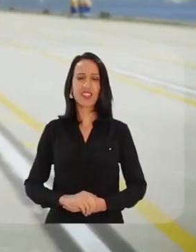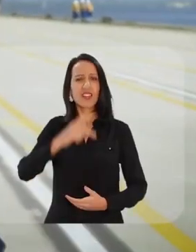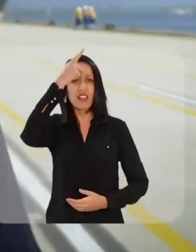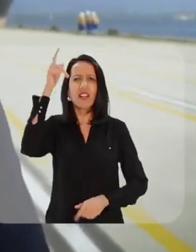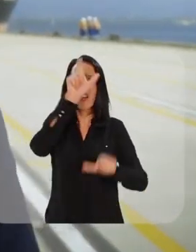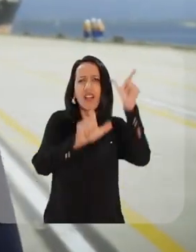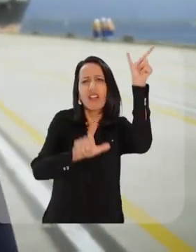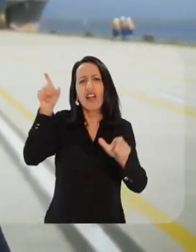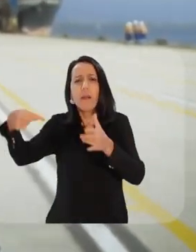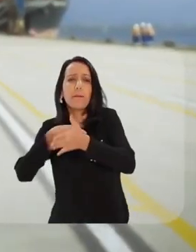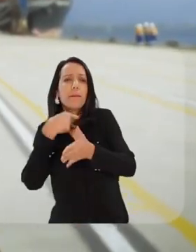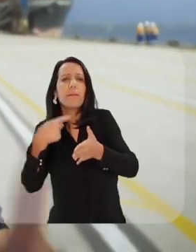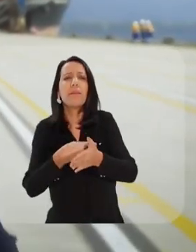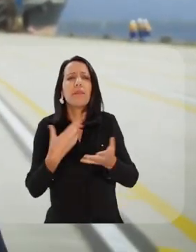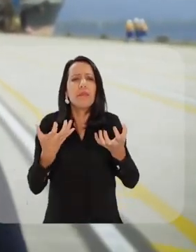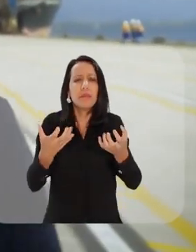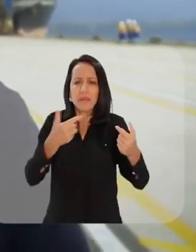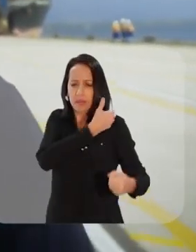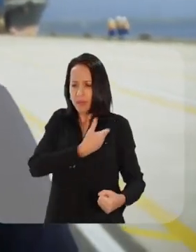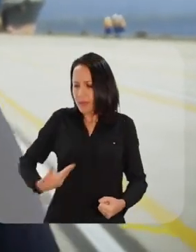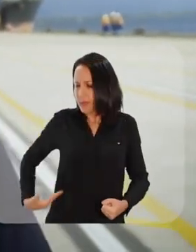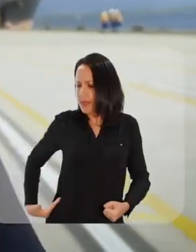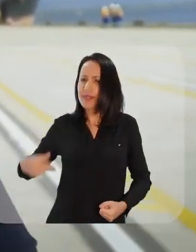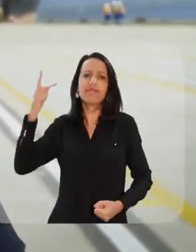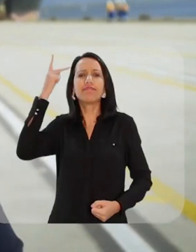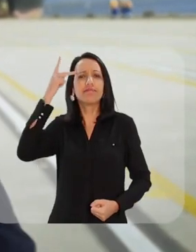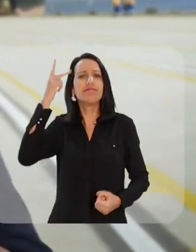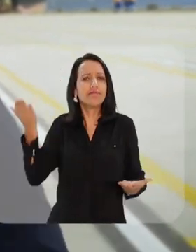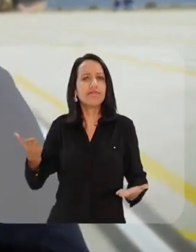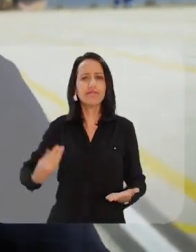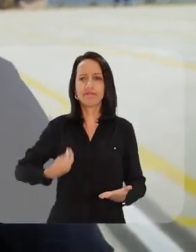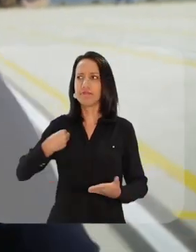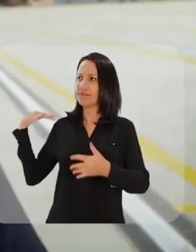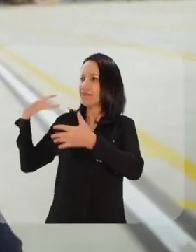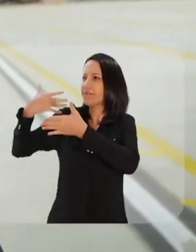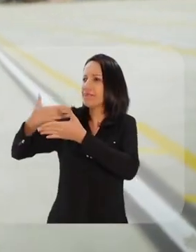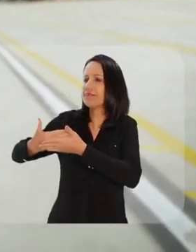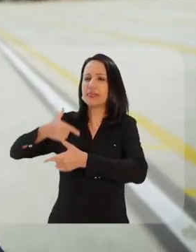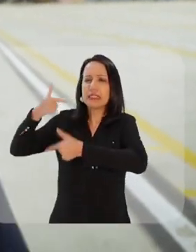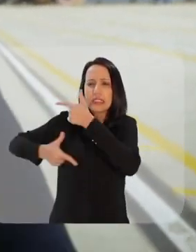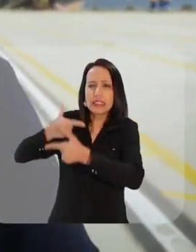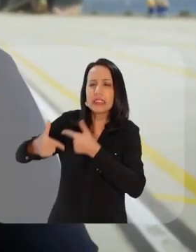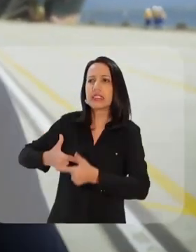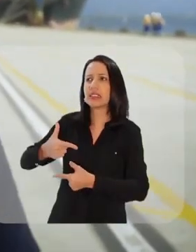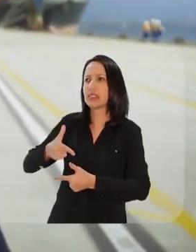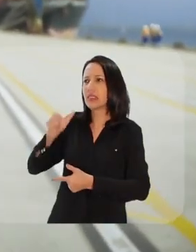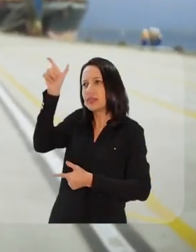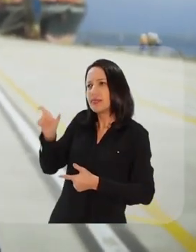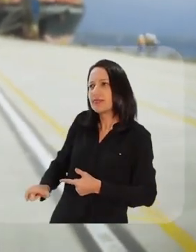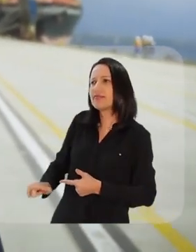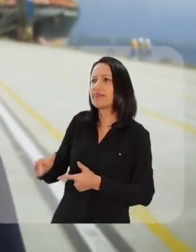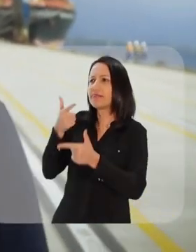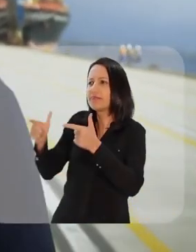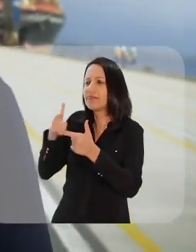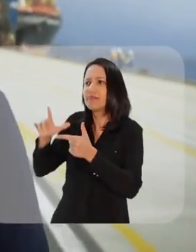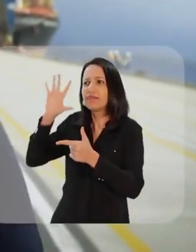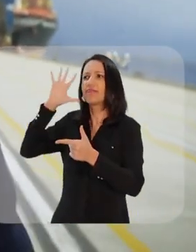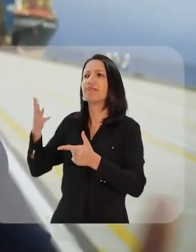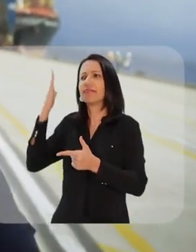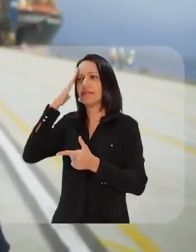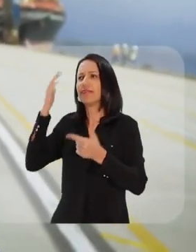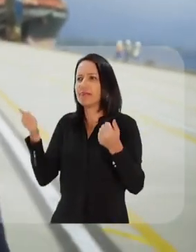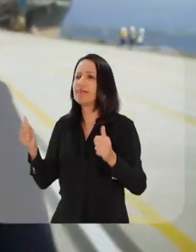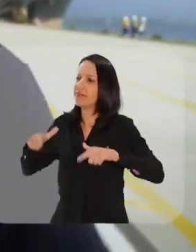As pessoas me perguntam por que eu quero ser governador de São Paulo. A vida toda trabalhei pra entender e resolver o problema das pessoas.